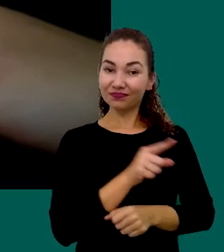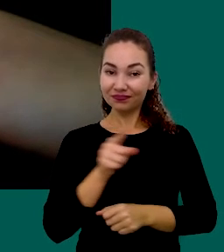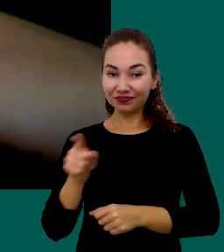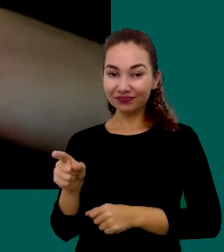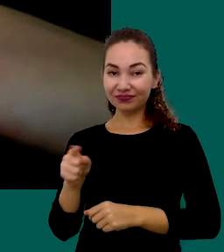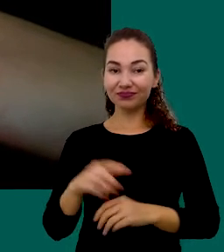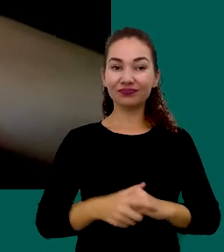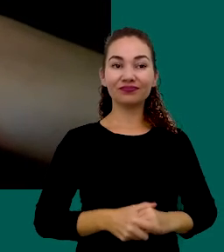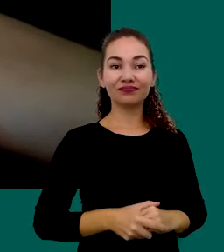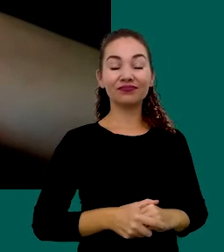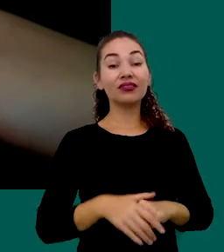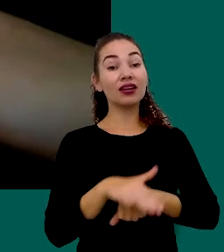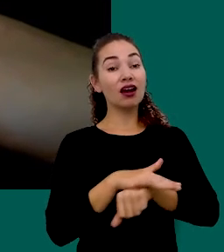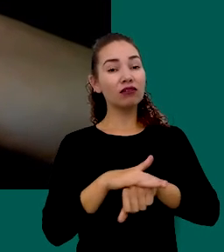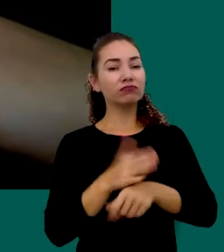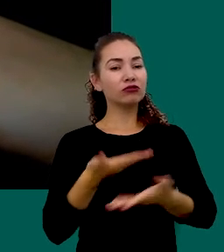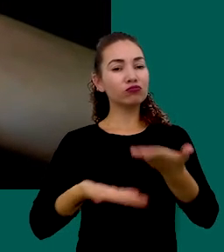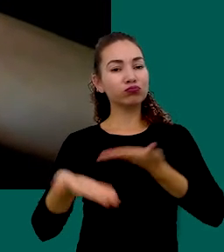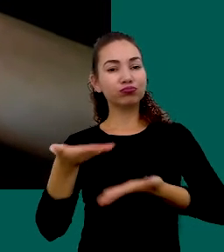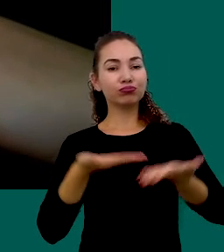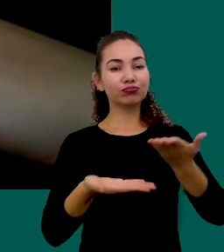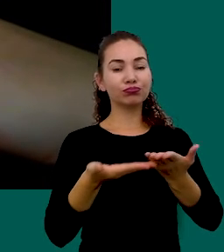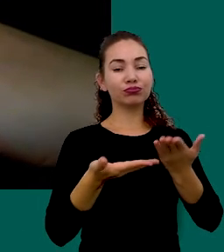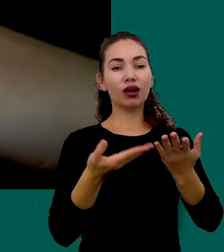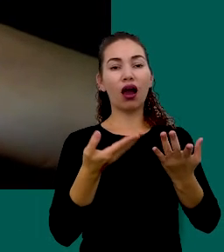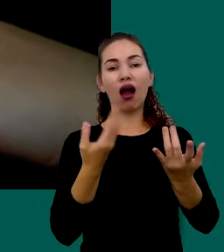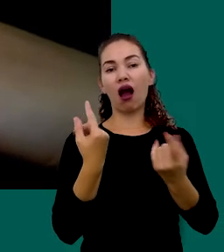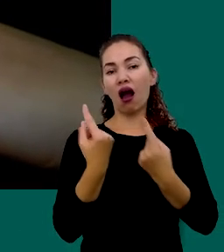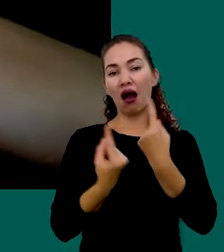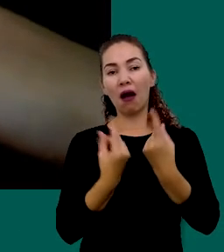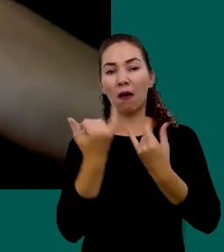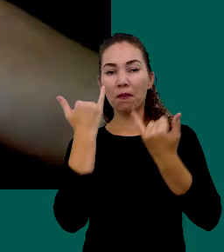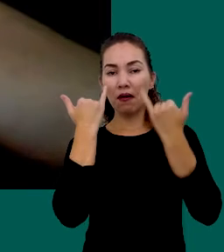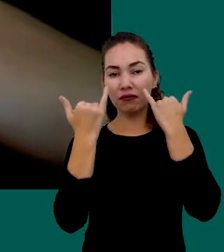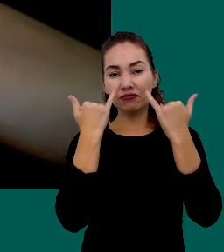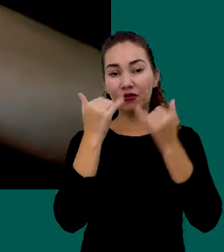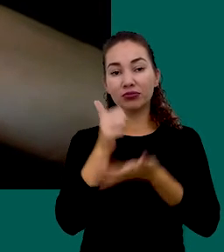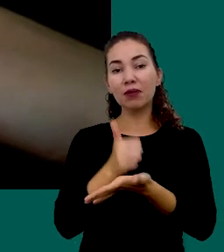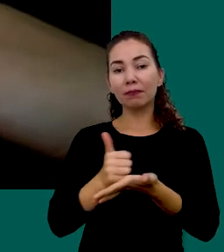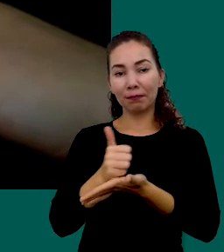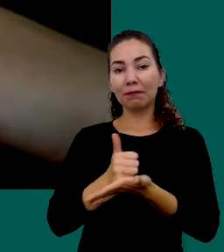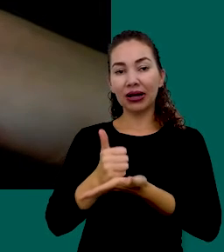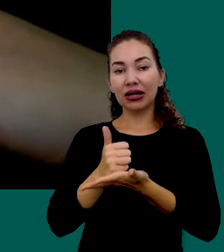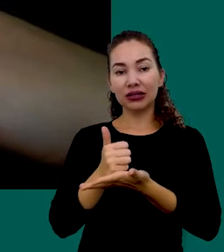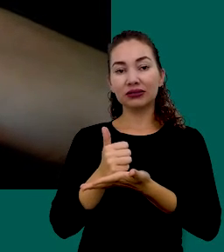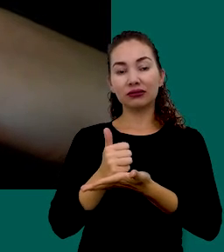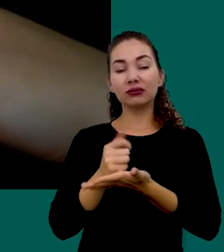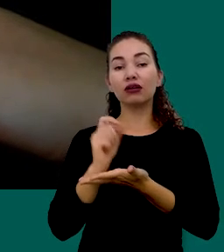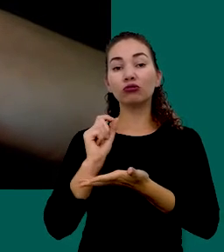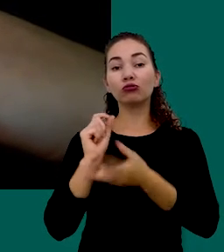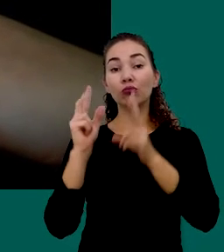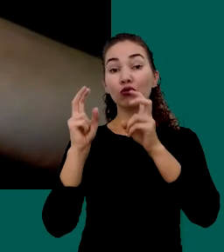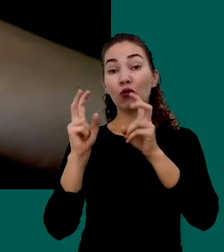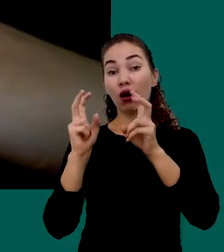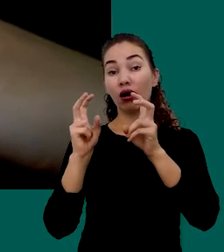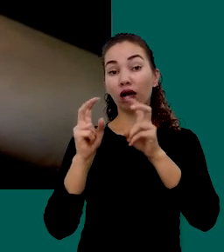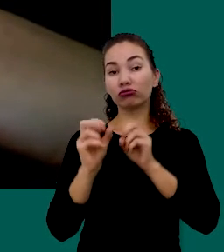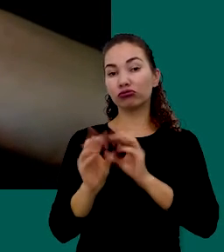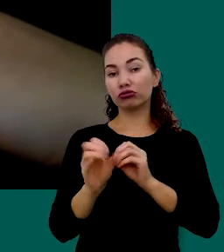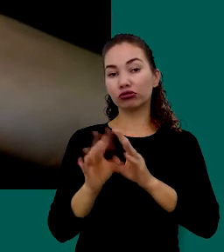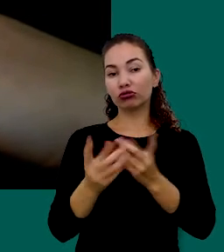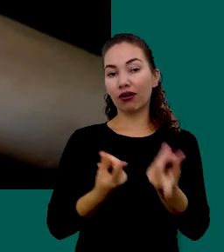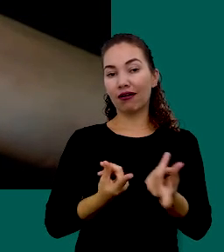Para compartilhar Então Algumas informações Básicas Sobre A educação Financeira